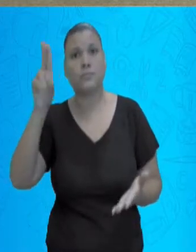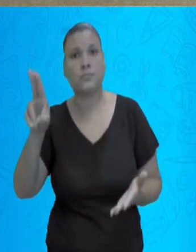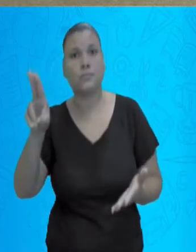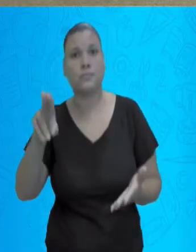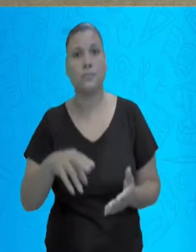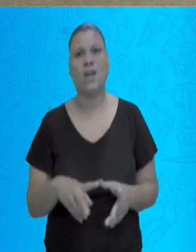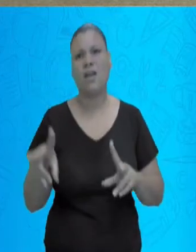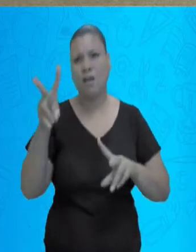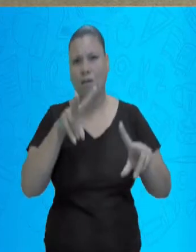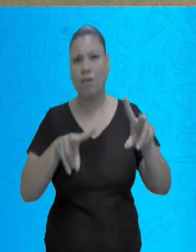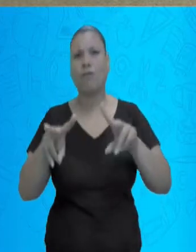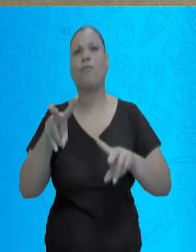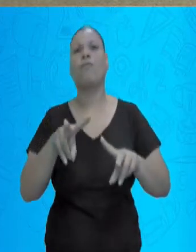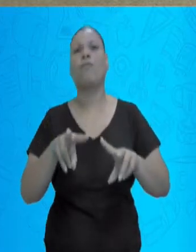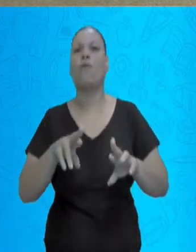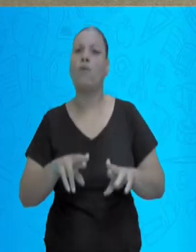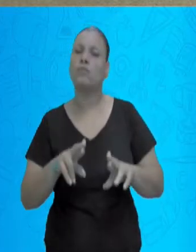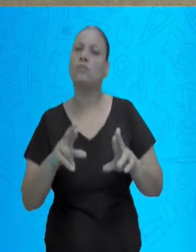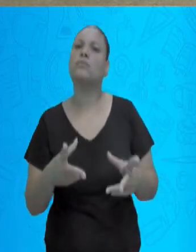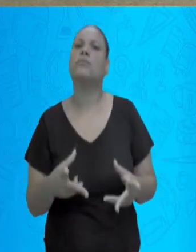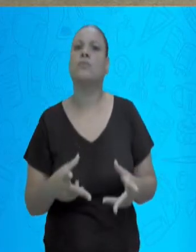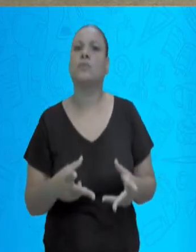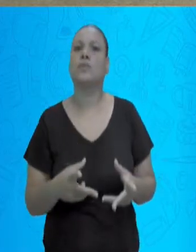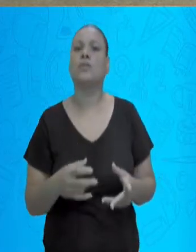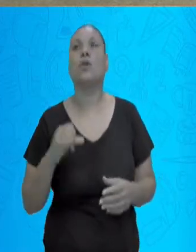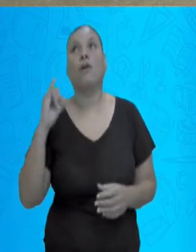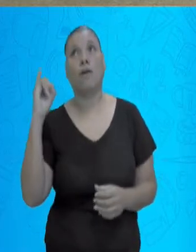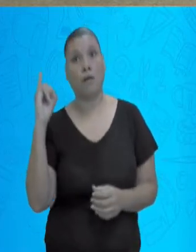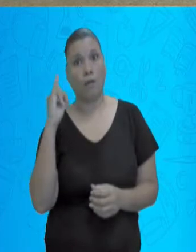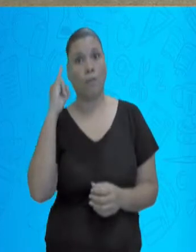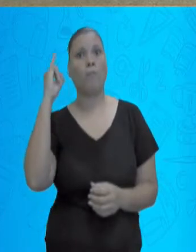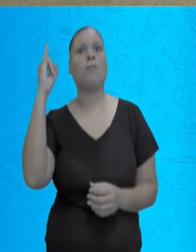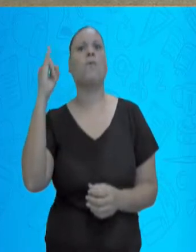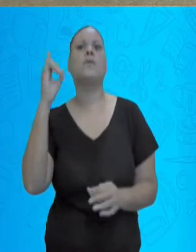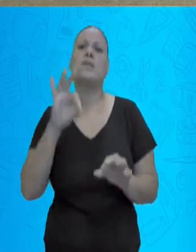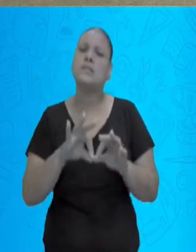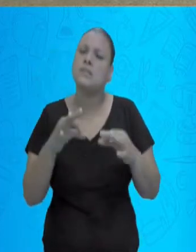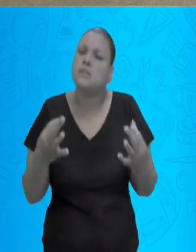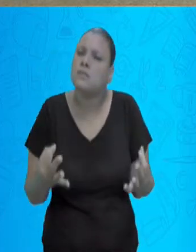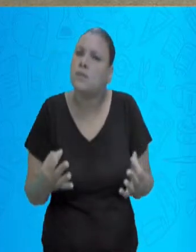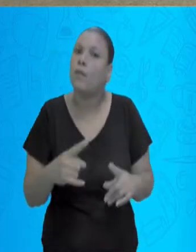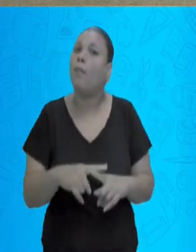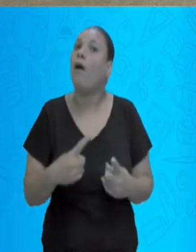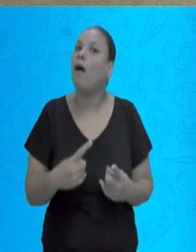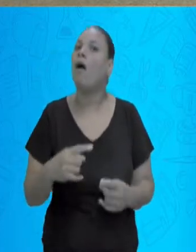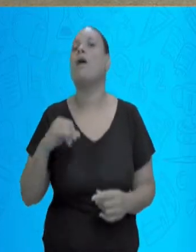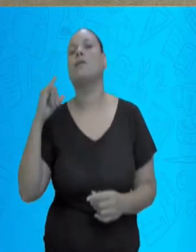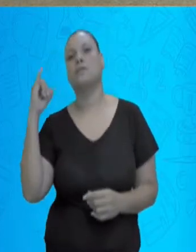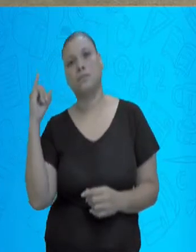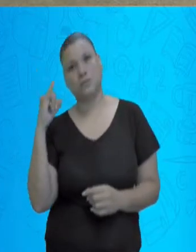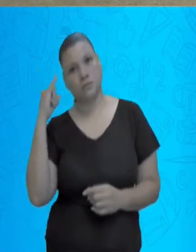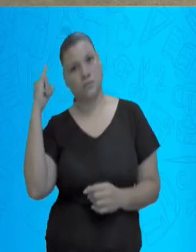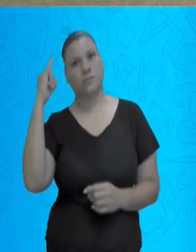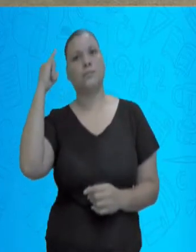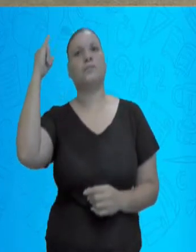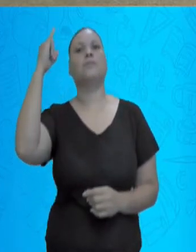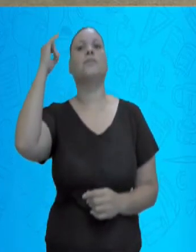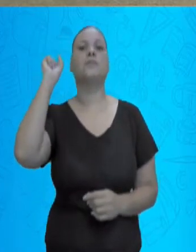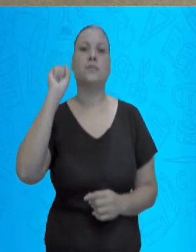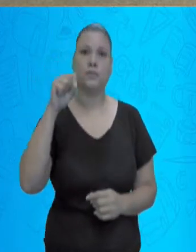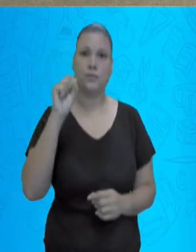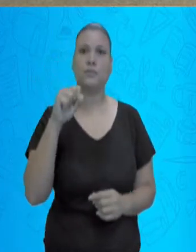ele não seja importante. Ele é um dos mais... é o mais simples, porém, é um dos mais